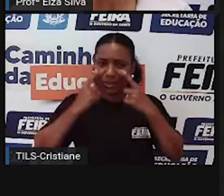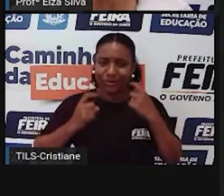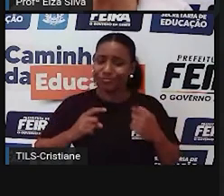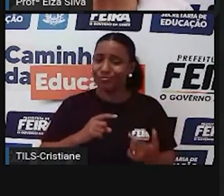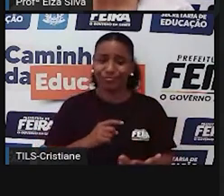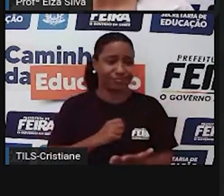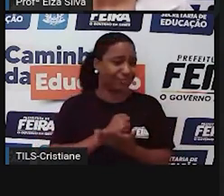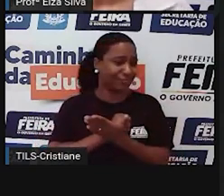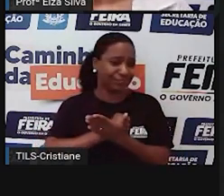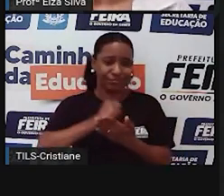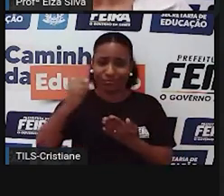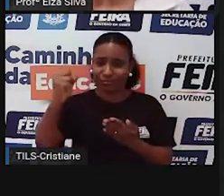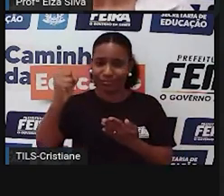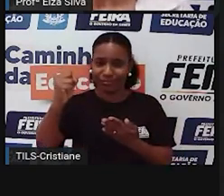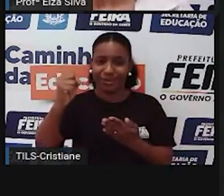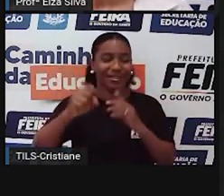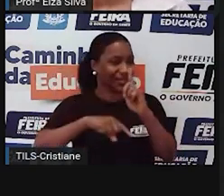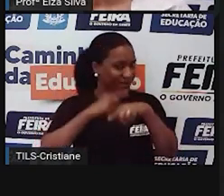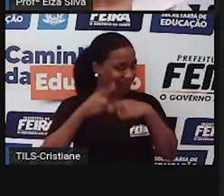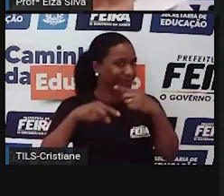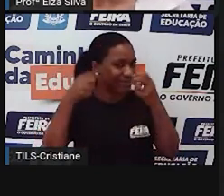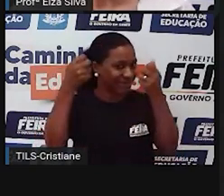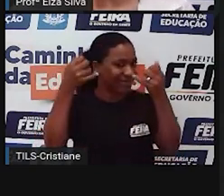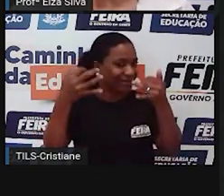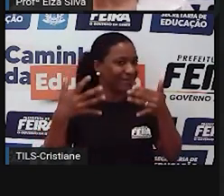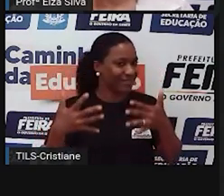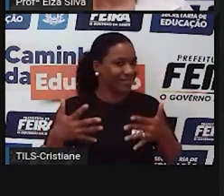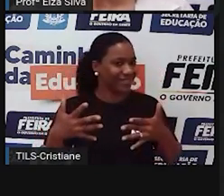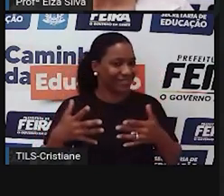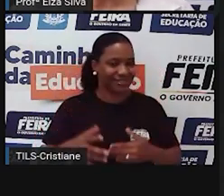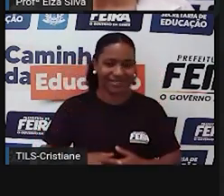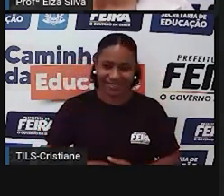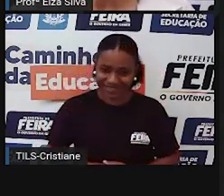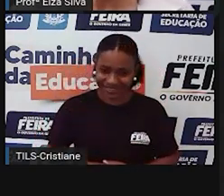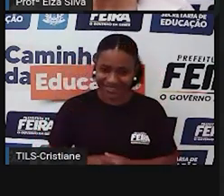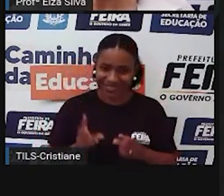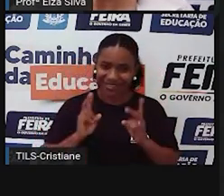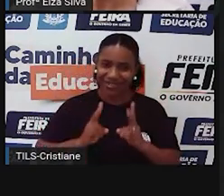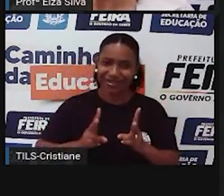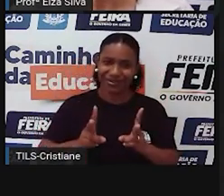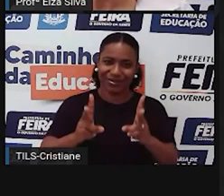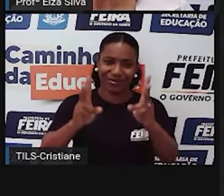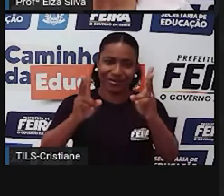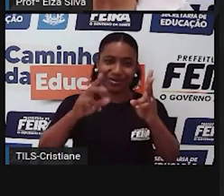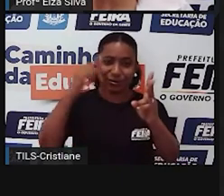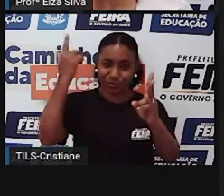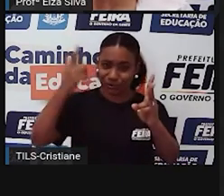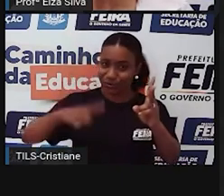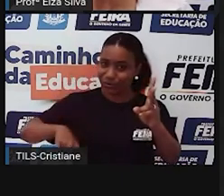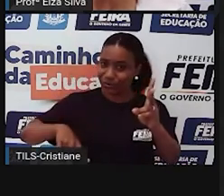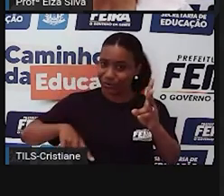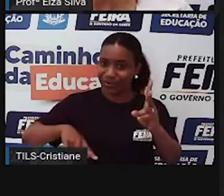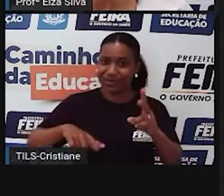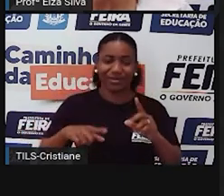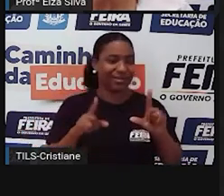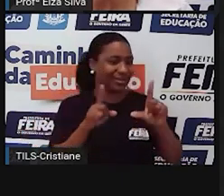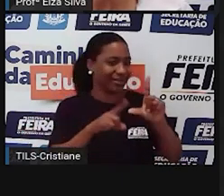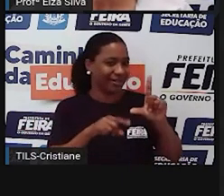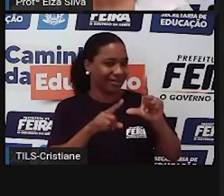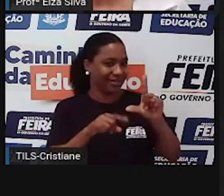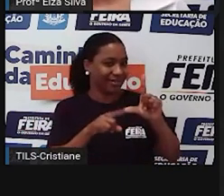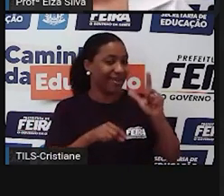isso. Ok? Vamos lá. Vamos começar novamente pela letra A.